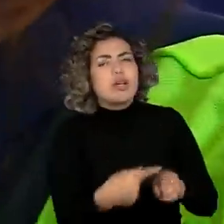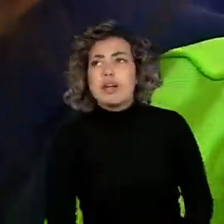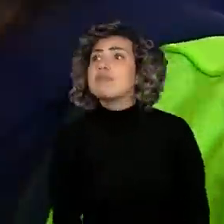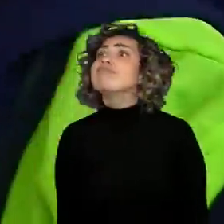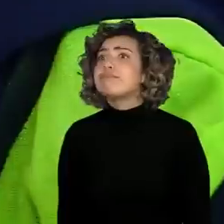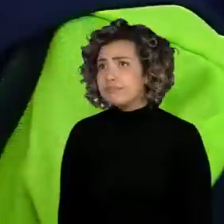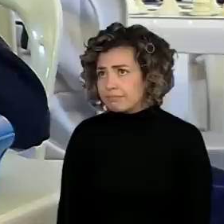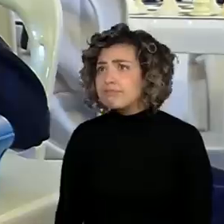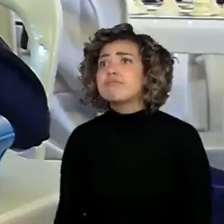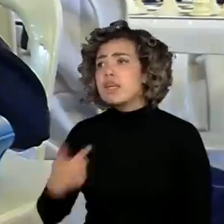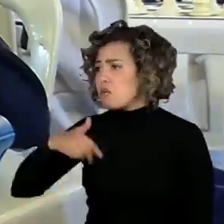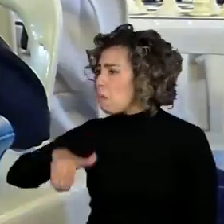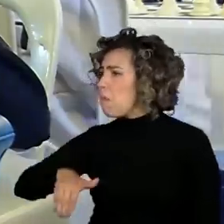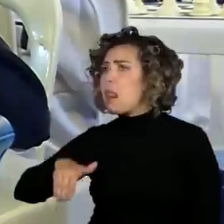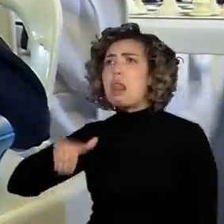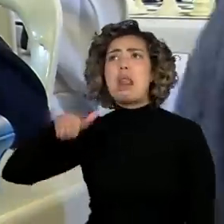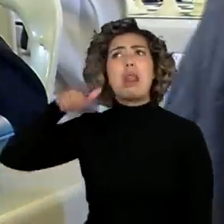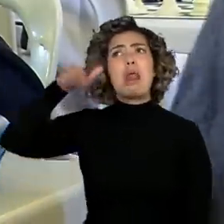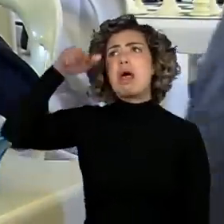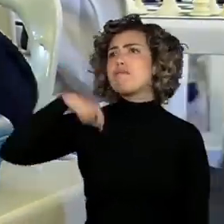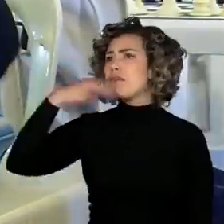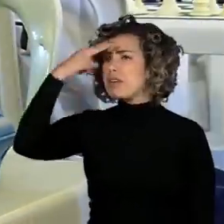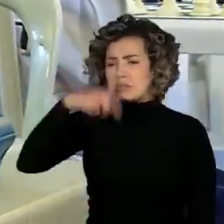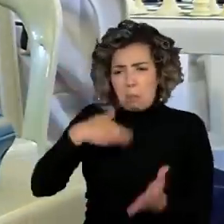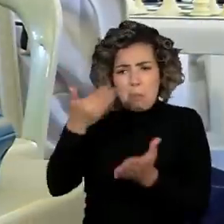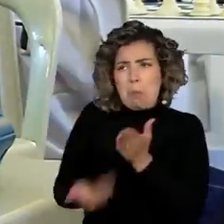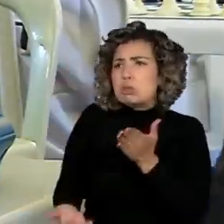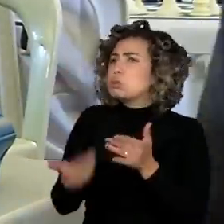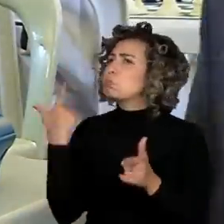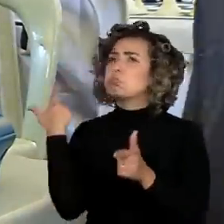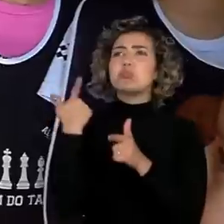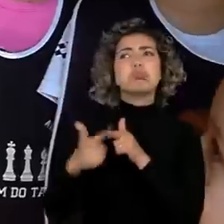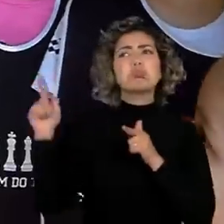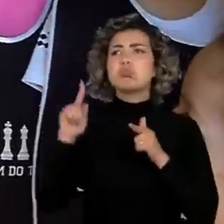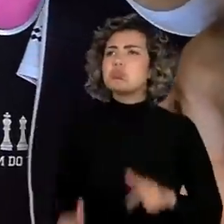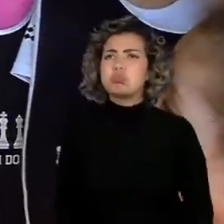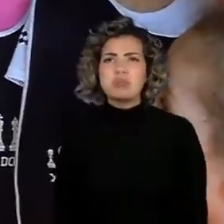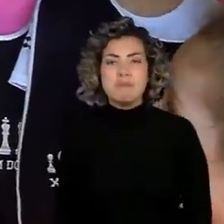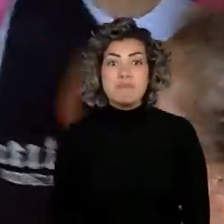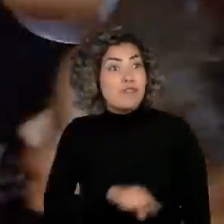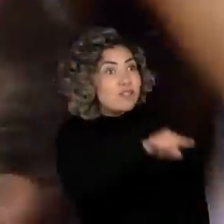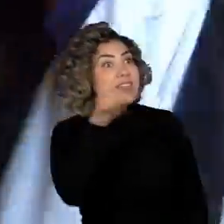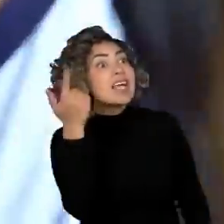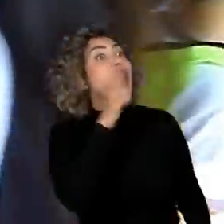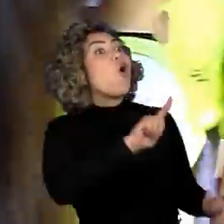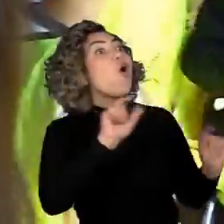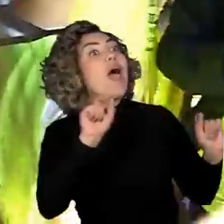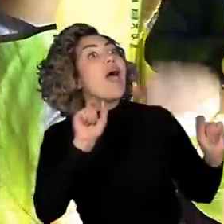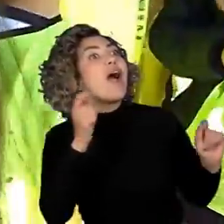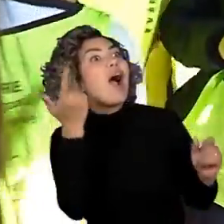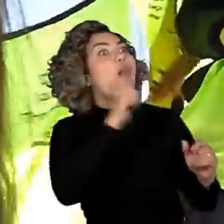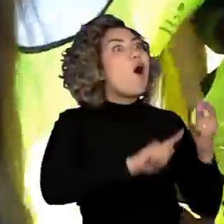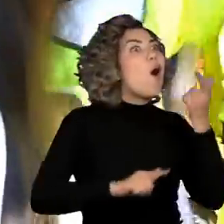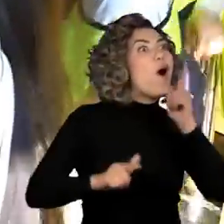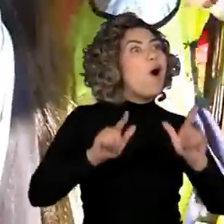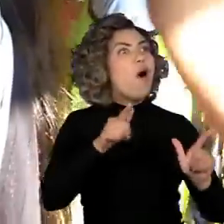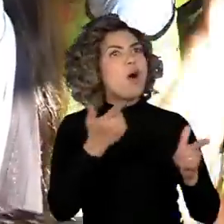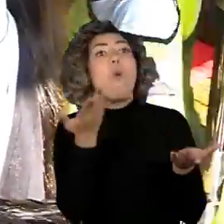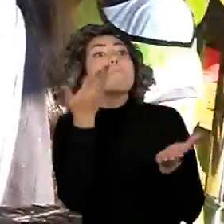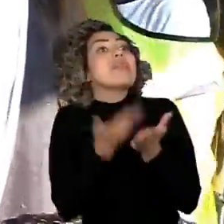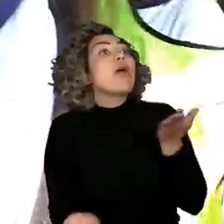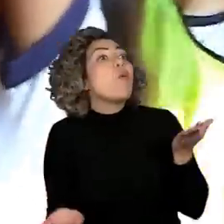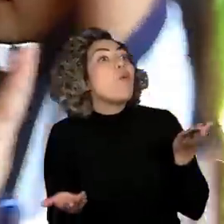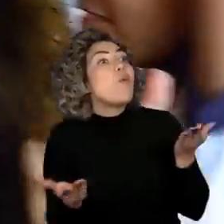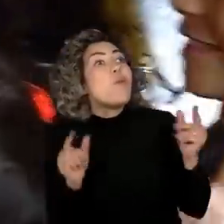até passeio, mesmo se a gente não ficar em primeiro lugar. Muito bem. Quem já ganhou aqui no xadrez? Quem já perdeu